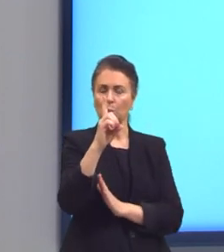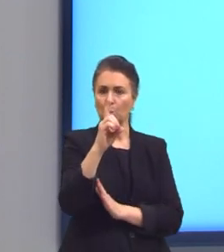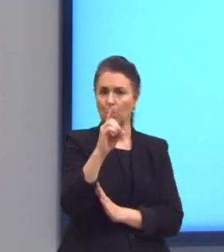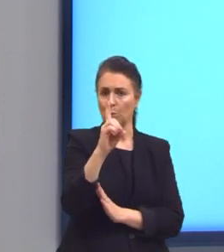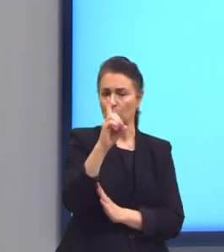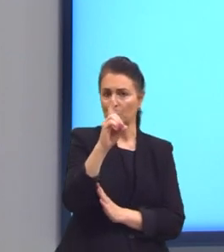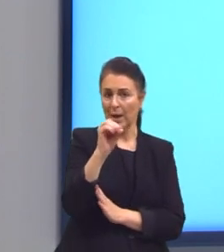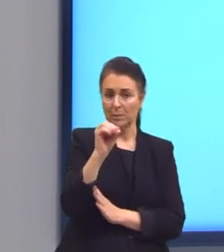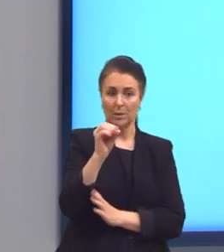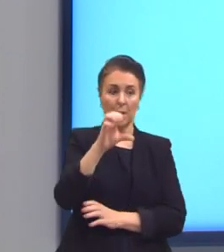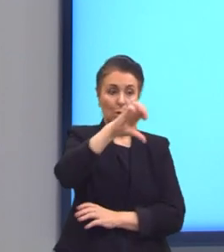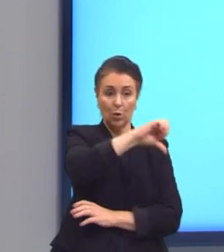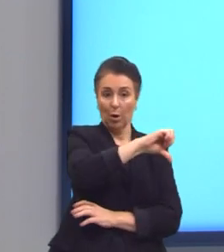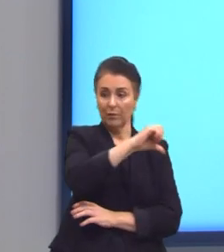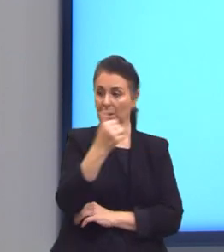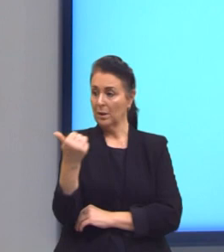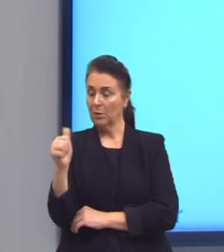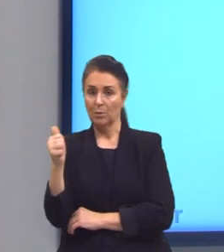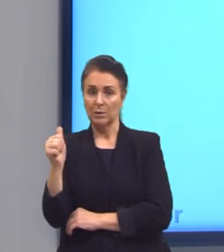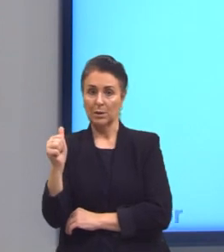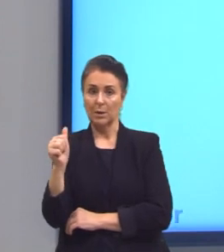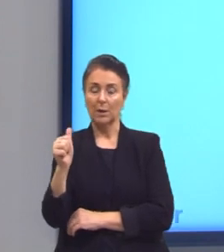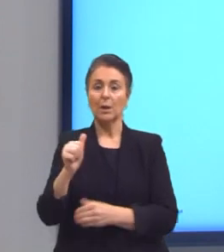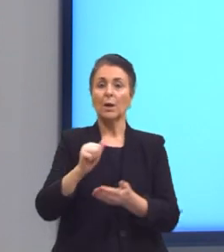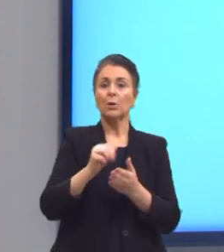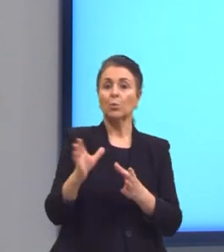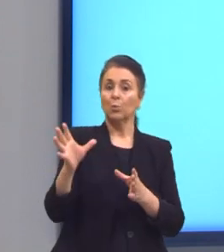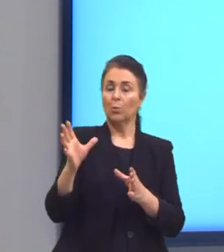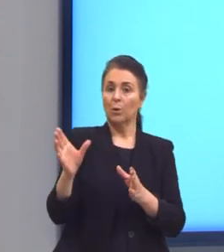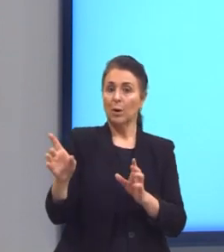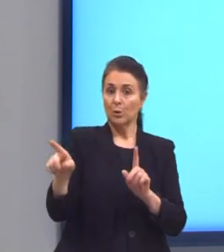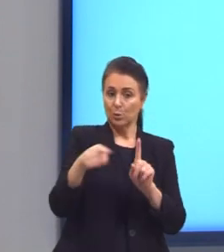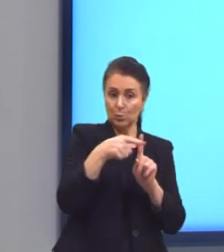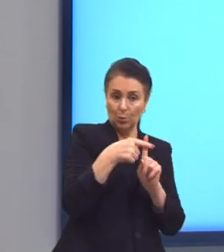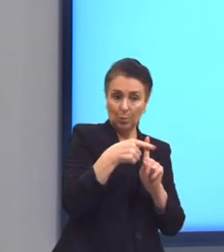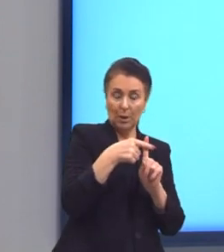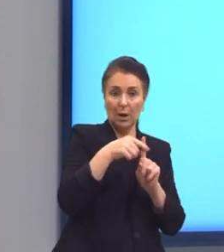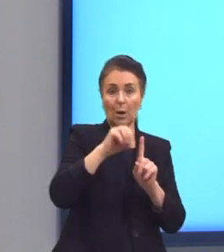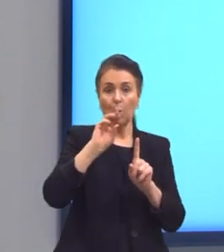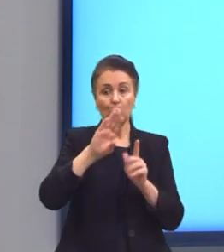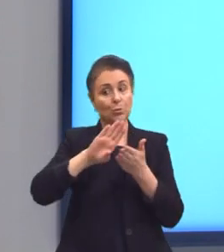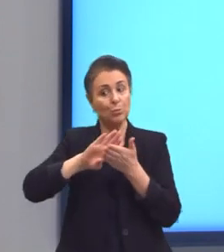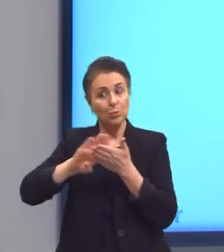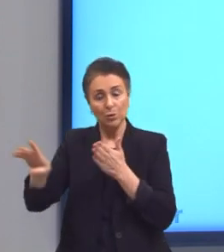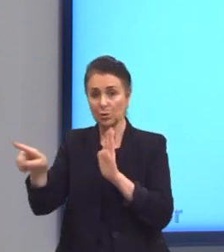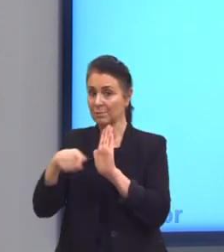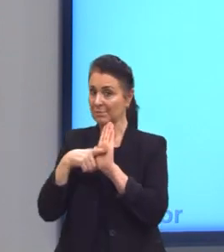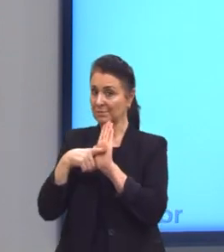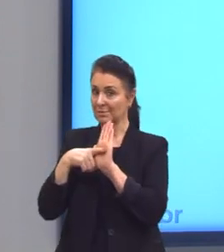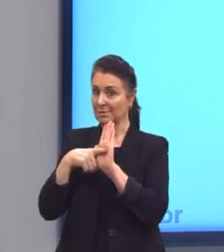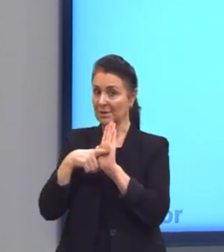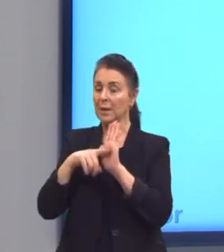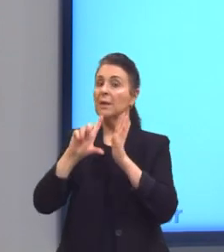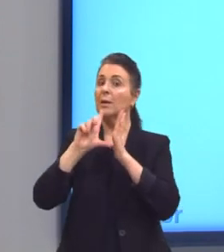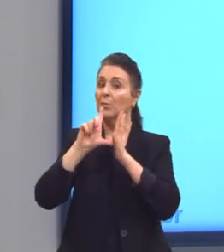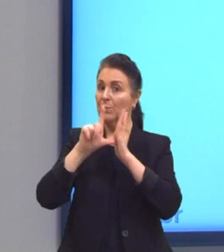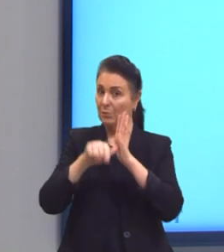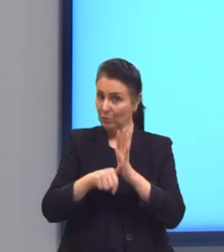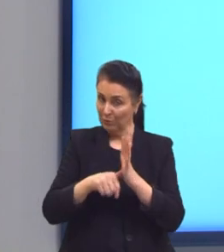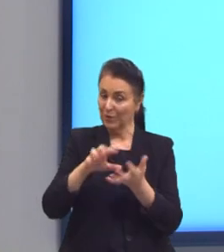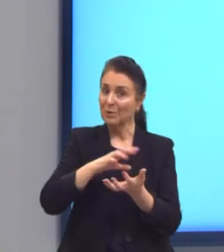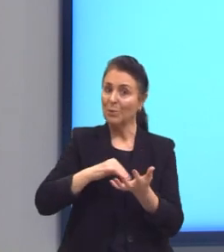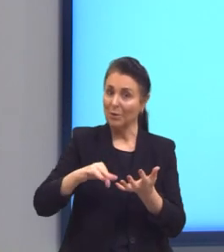Nós podemos adicionar ou retirar 1 para arredondar esse valor, tá? Mas lá no final, a gente compensa.